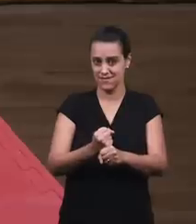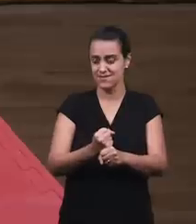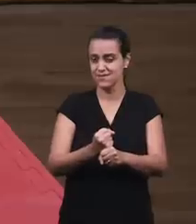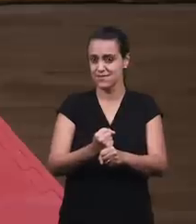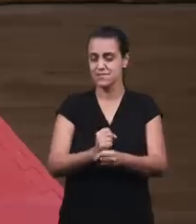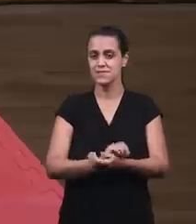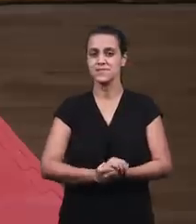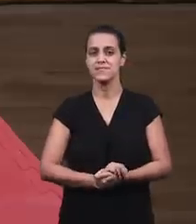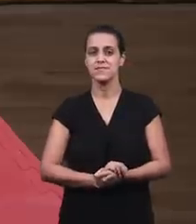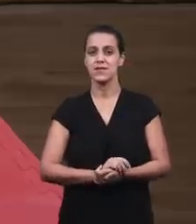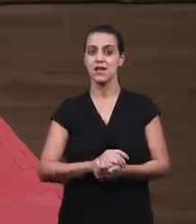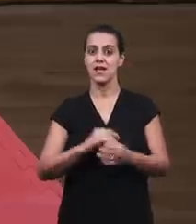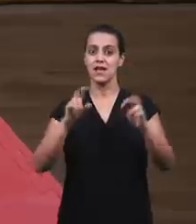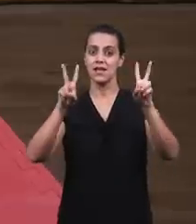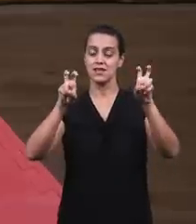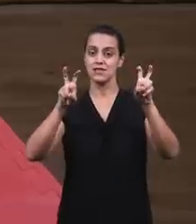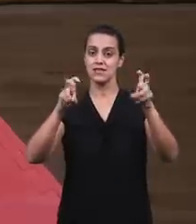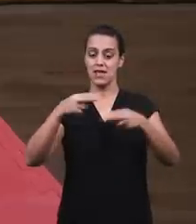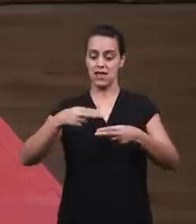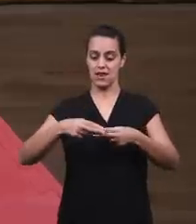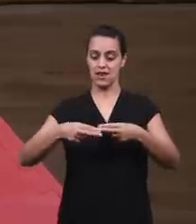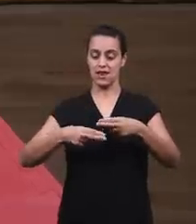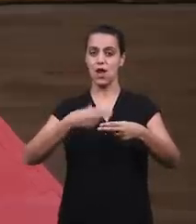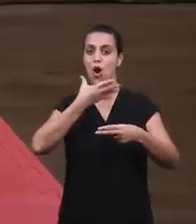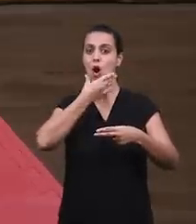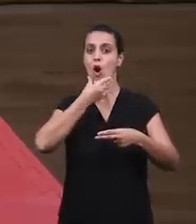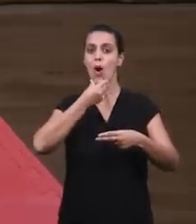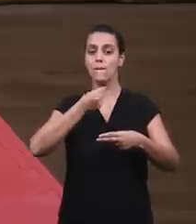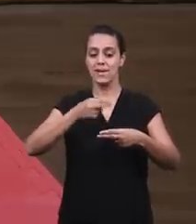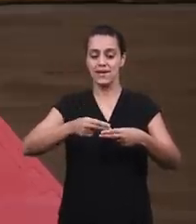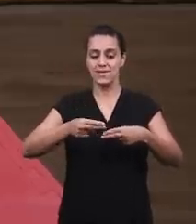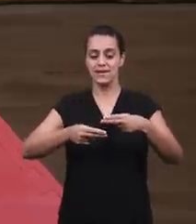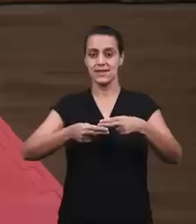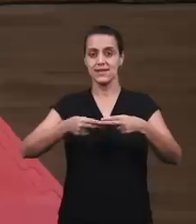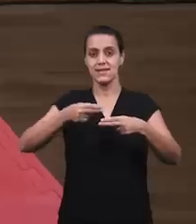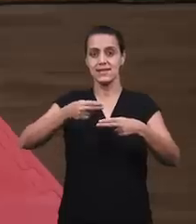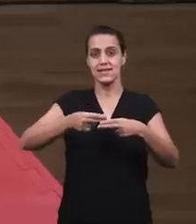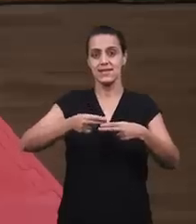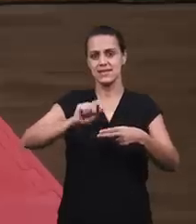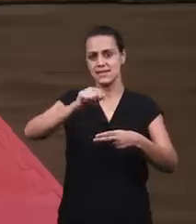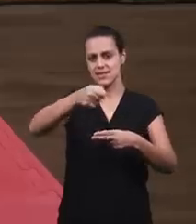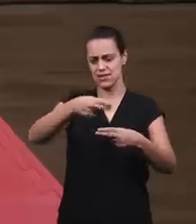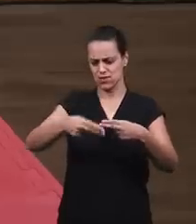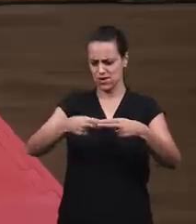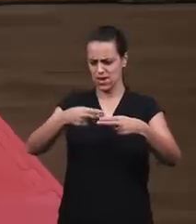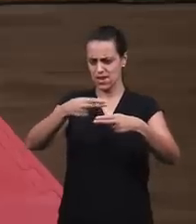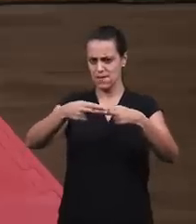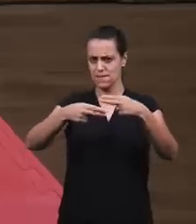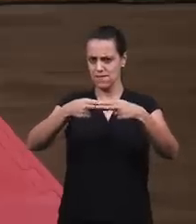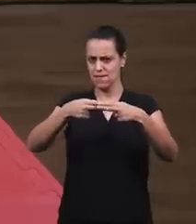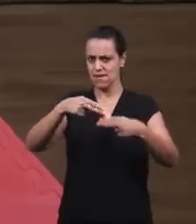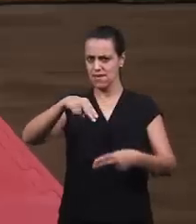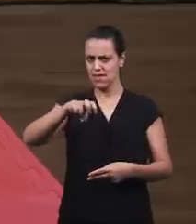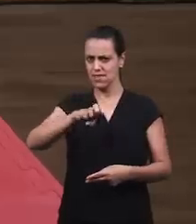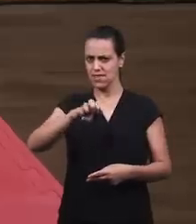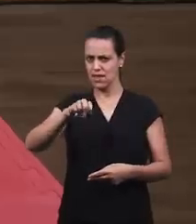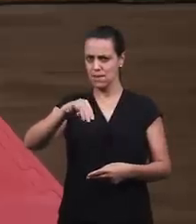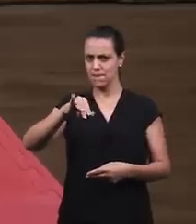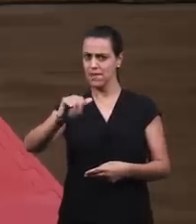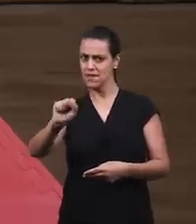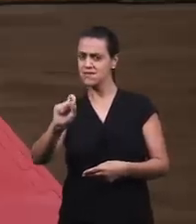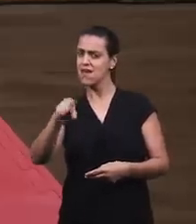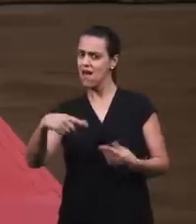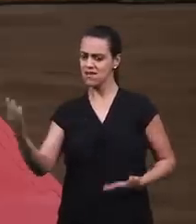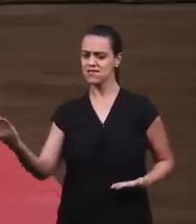sobre Neemias diante do rei Neemias era um servo do Senhor Que amava a Jesus